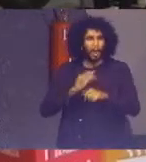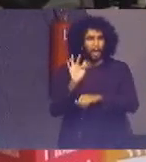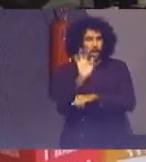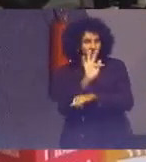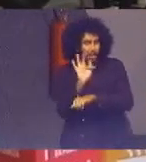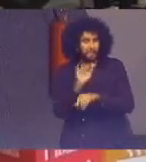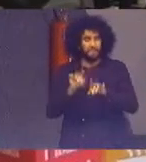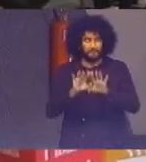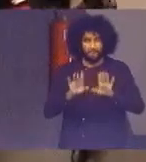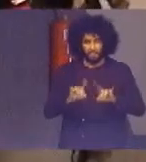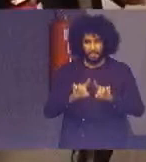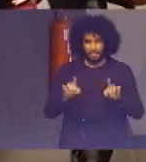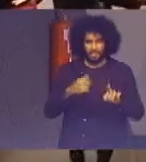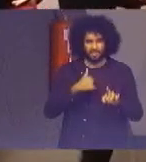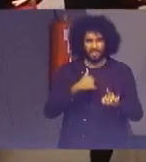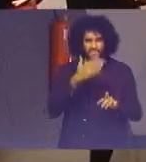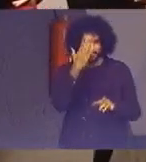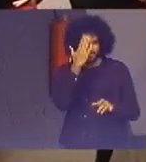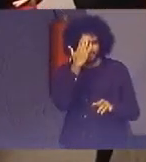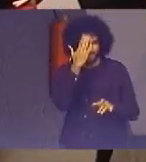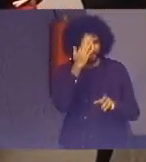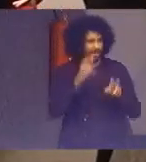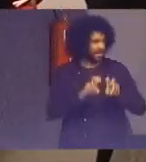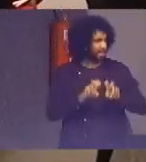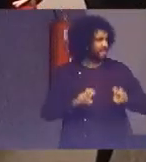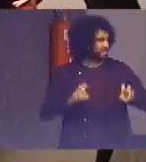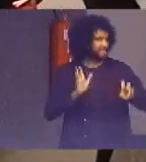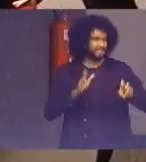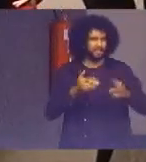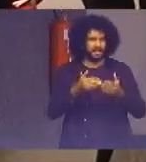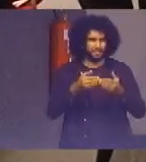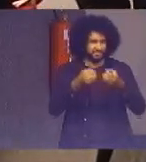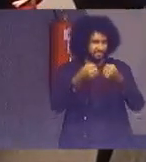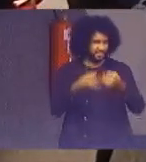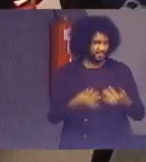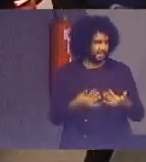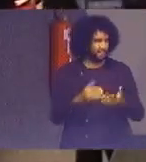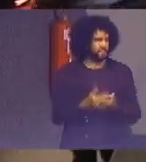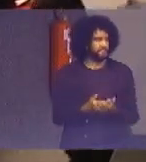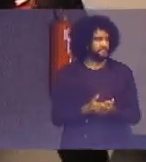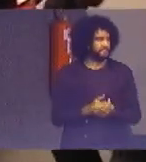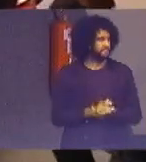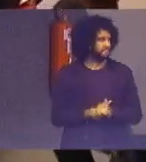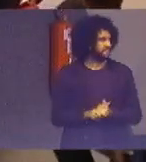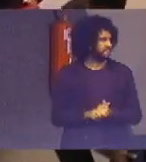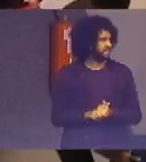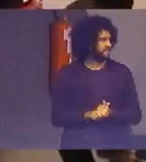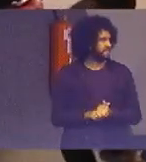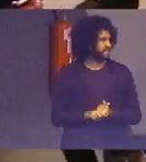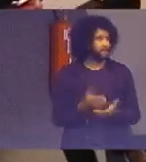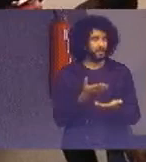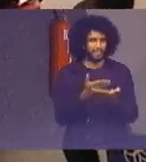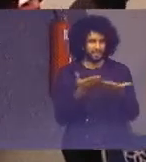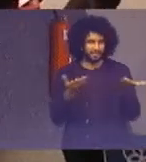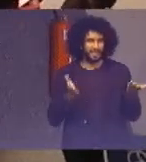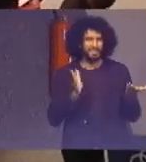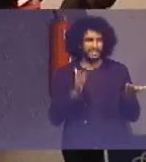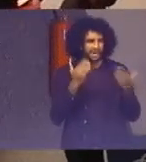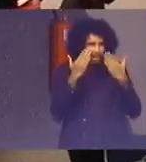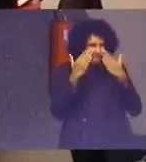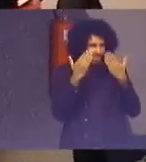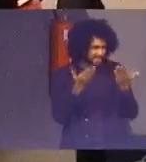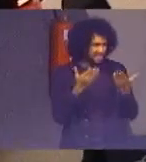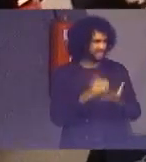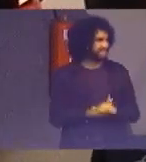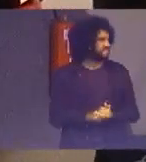mas eu acredito que a mesa já tenha sido introduzida. Estão todos aqui devidamente apresentados. Então,